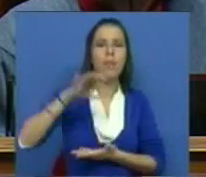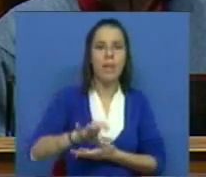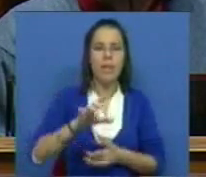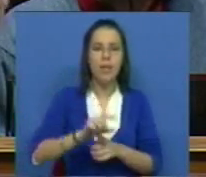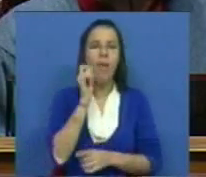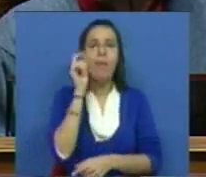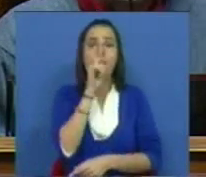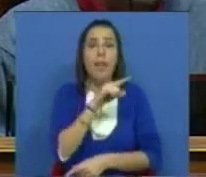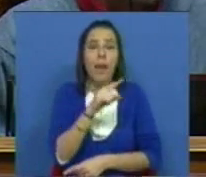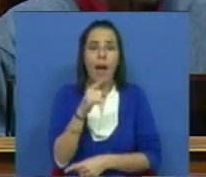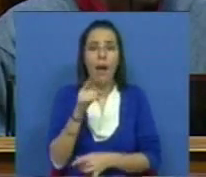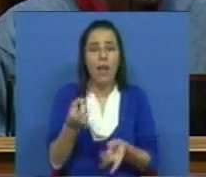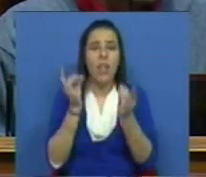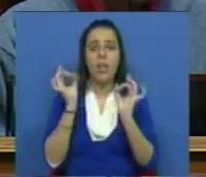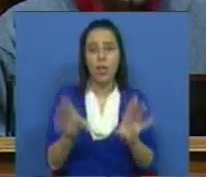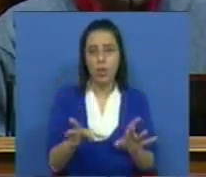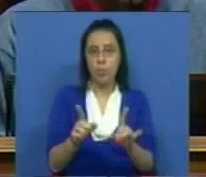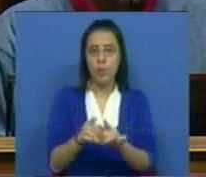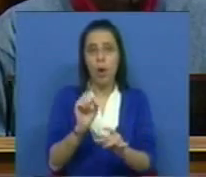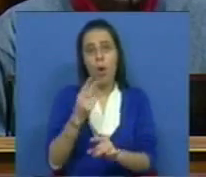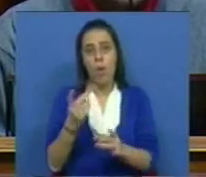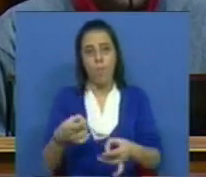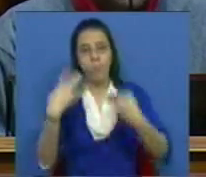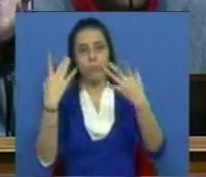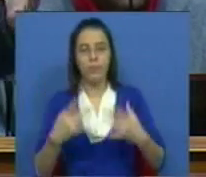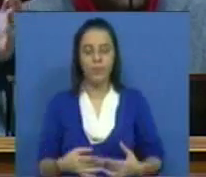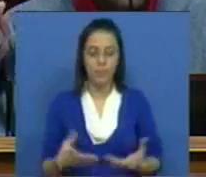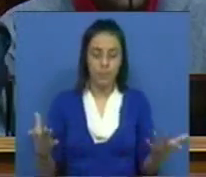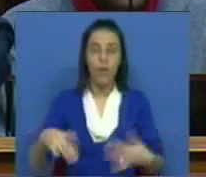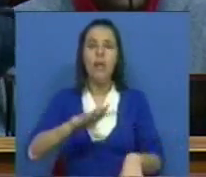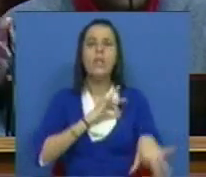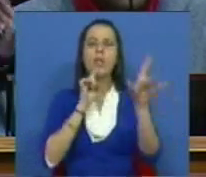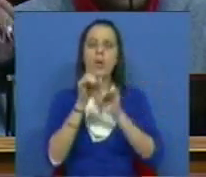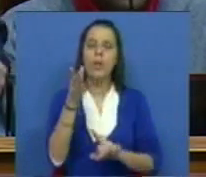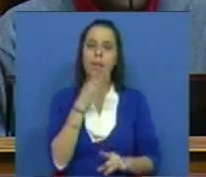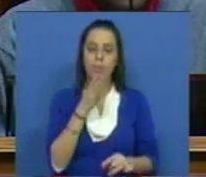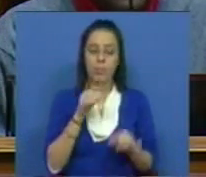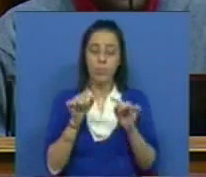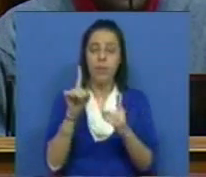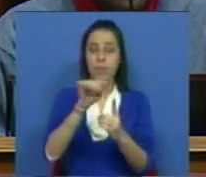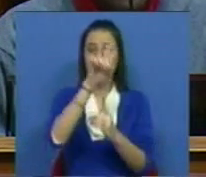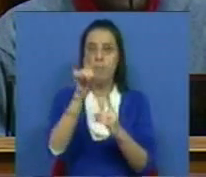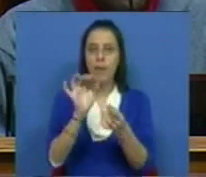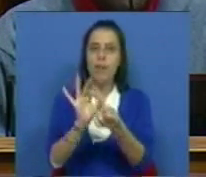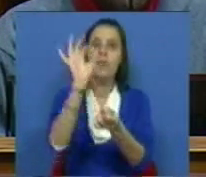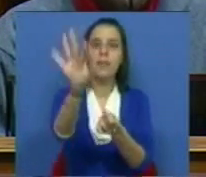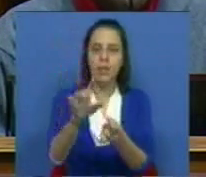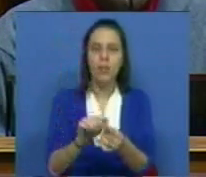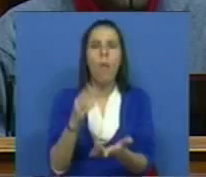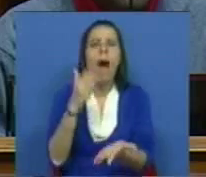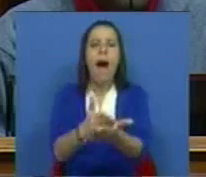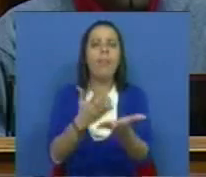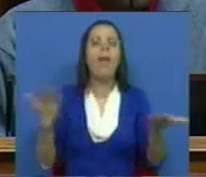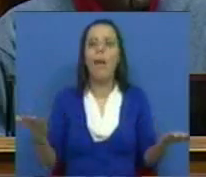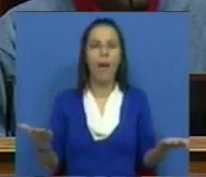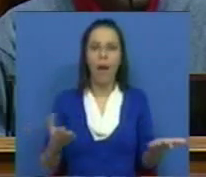daqueles que forem despedidos ou despedidas. Por isso, Sr. Deputado, esta é uma questão que lhe deixo é até